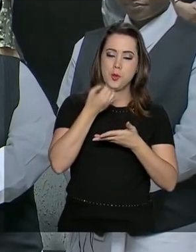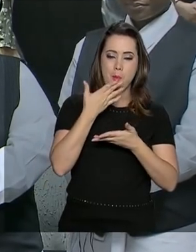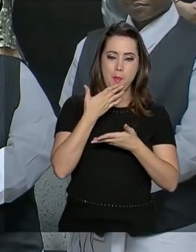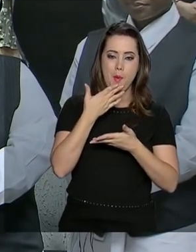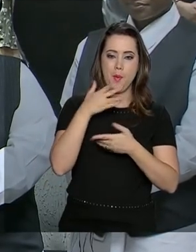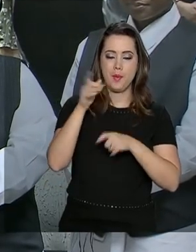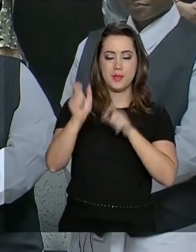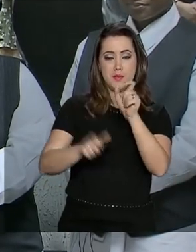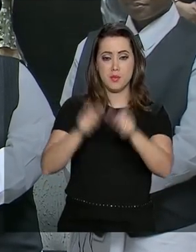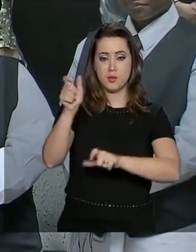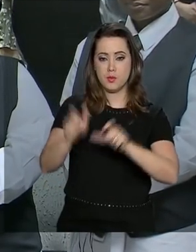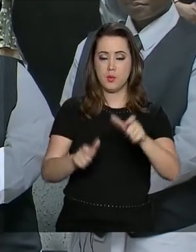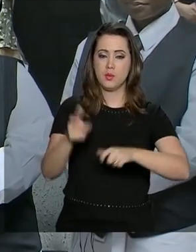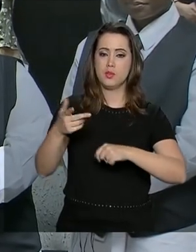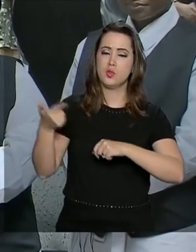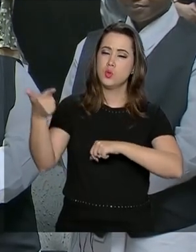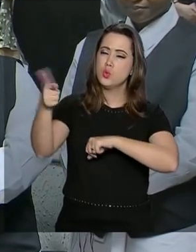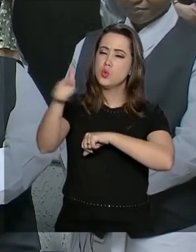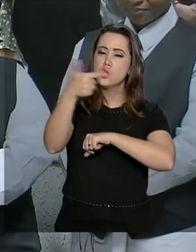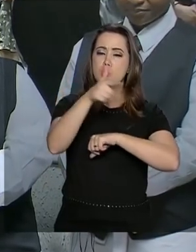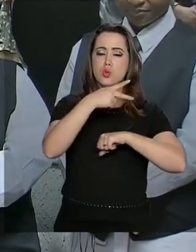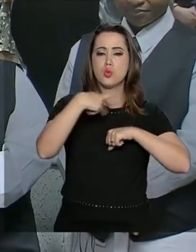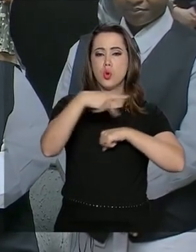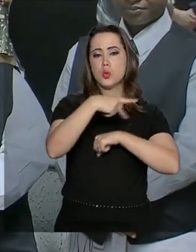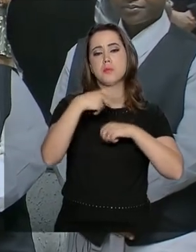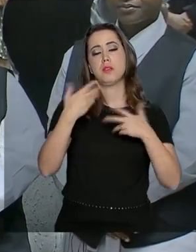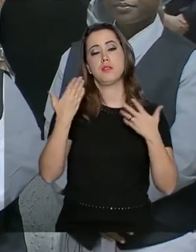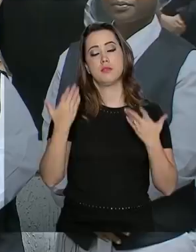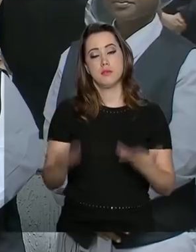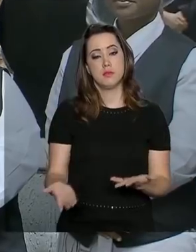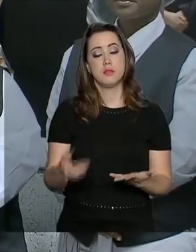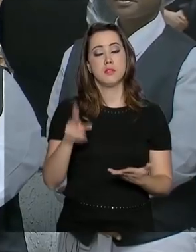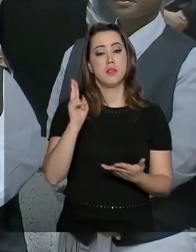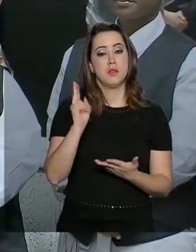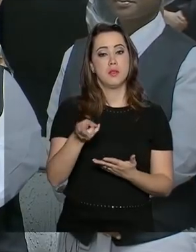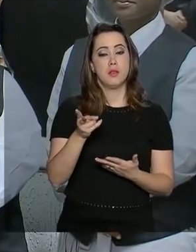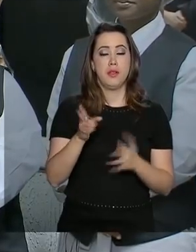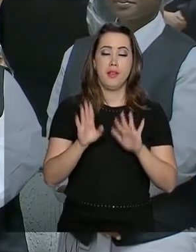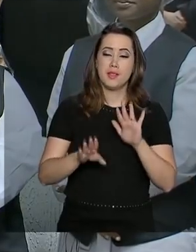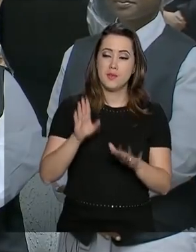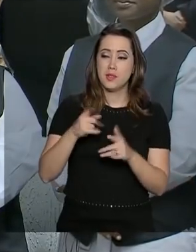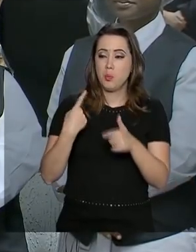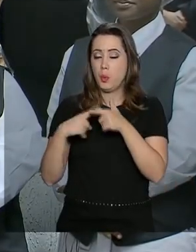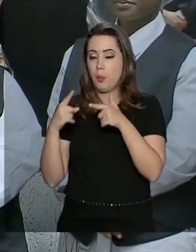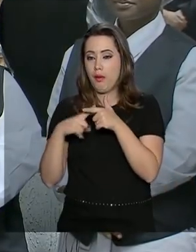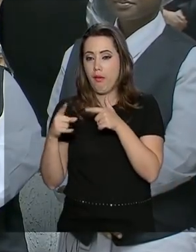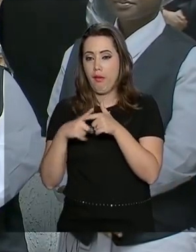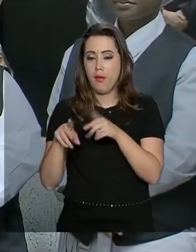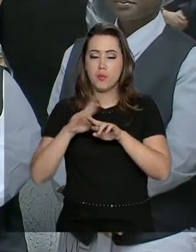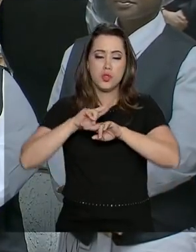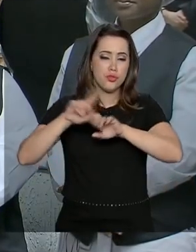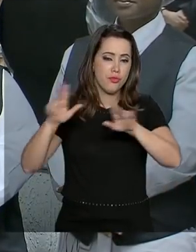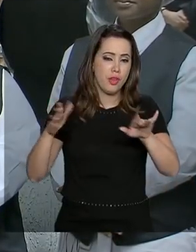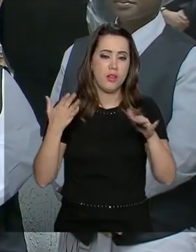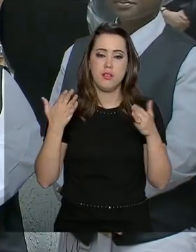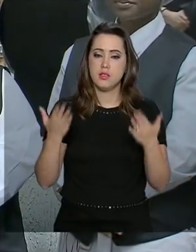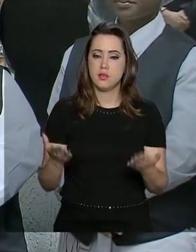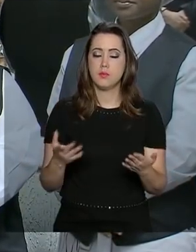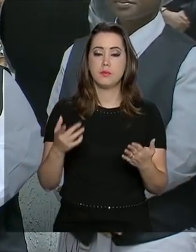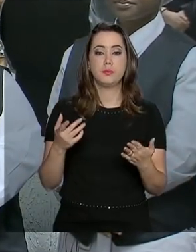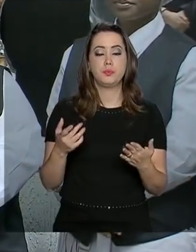a pessoas estrangeiras que, infelizmente, por circunstâncias mais diversas,